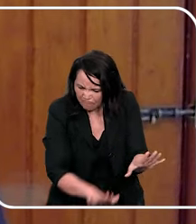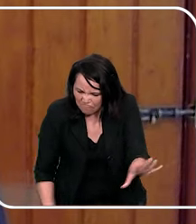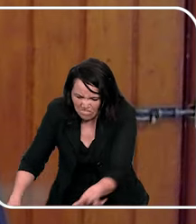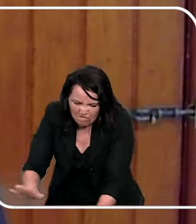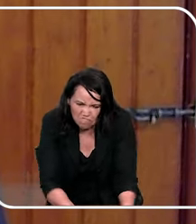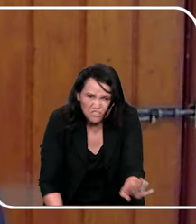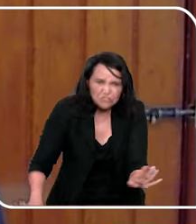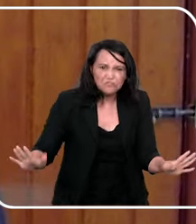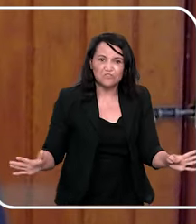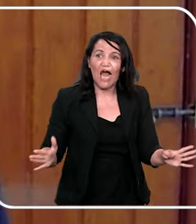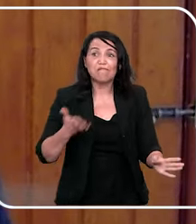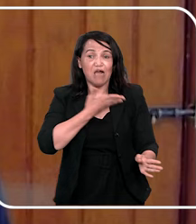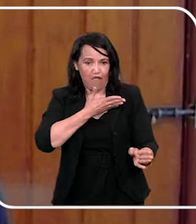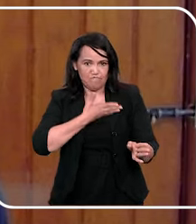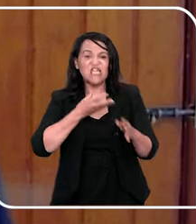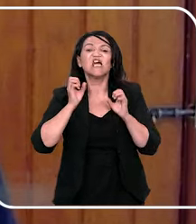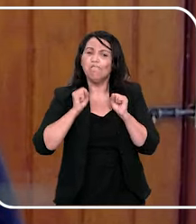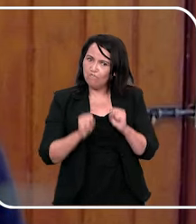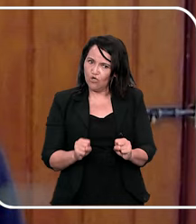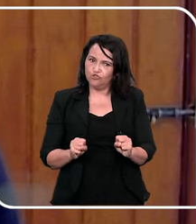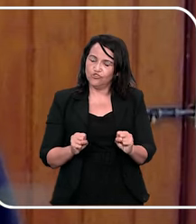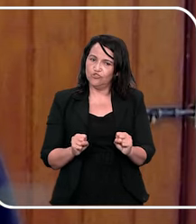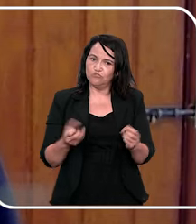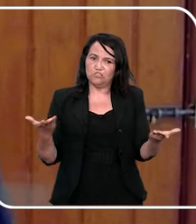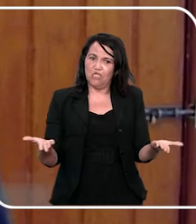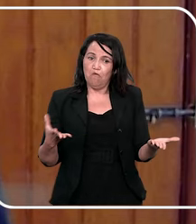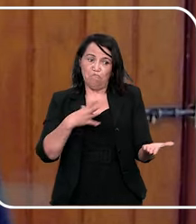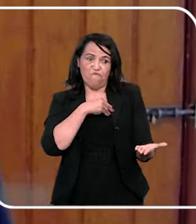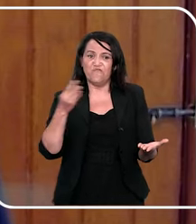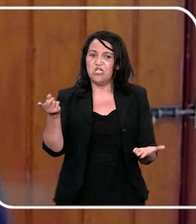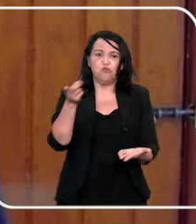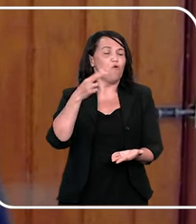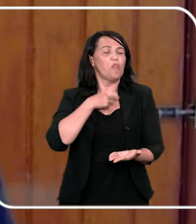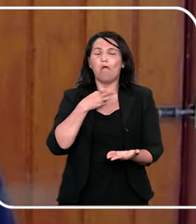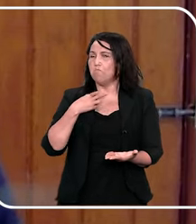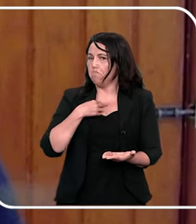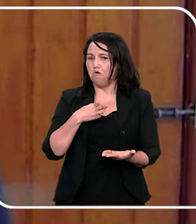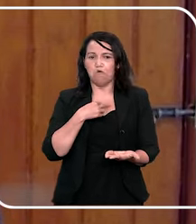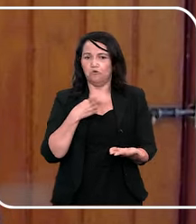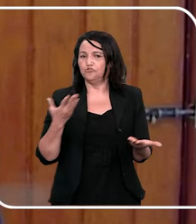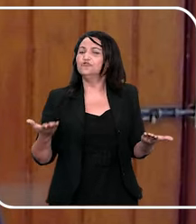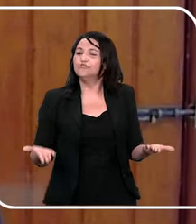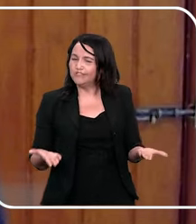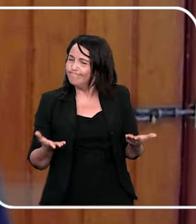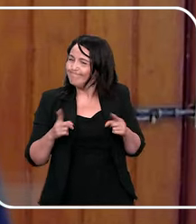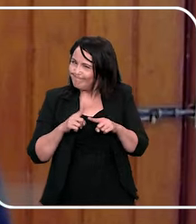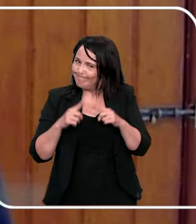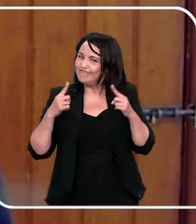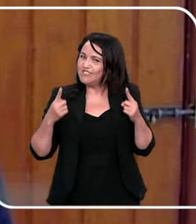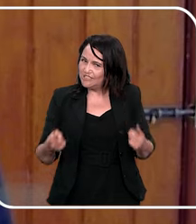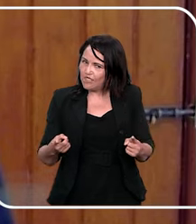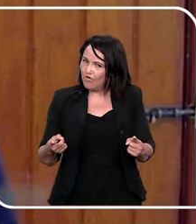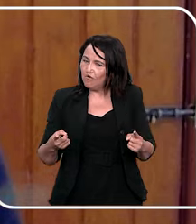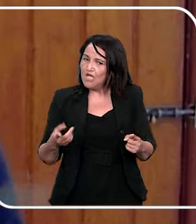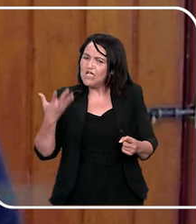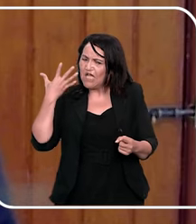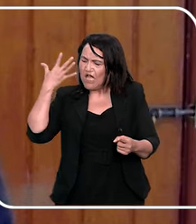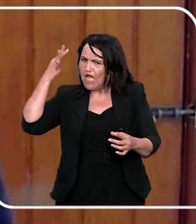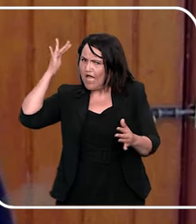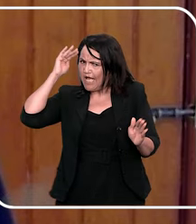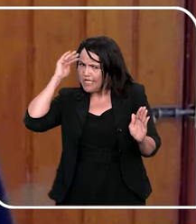ele não tenha que limpar, mas por que pra minha amiga pode sofrer um acidente? Por que que pro meu filho não pode? Então,